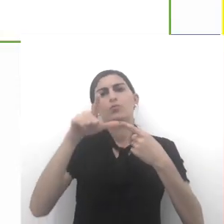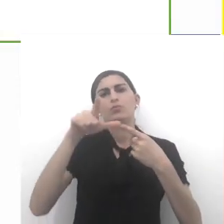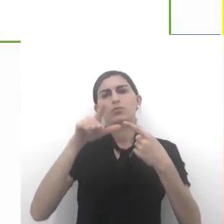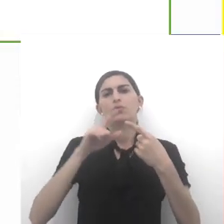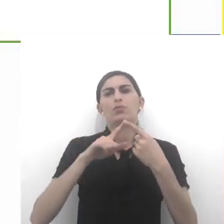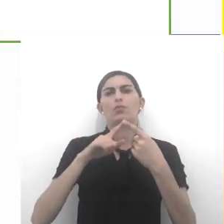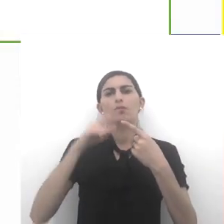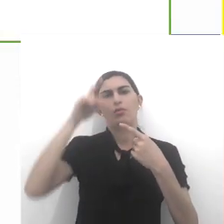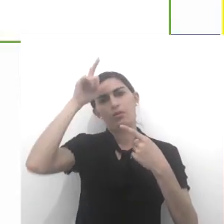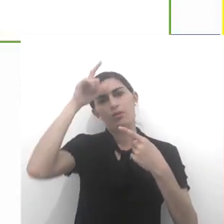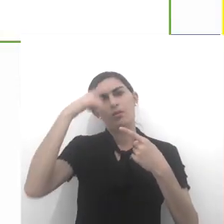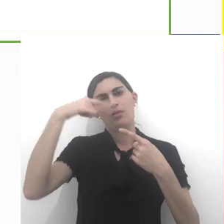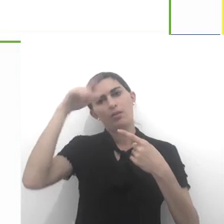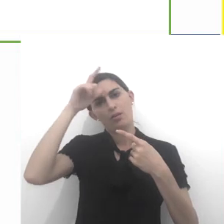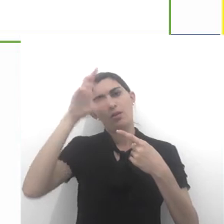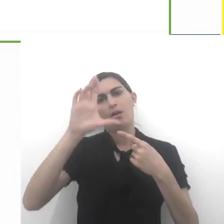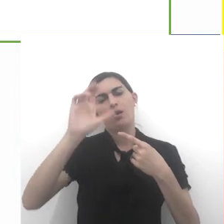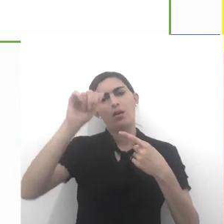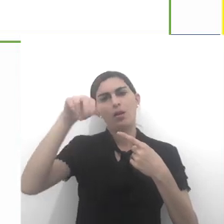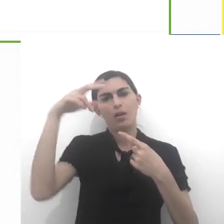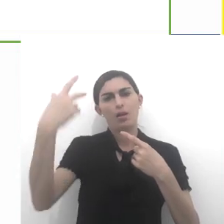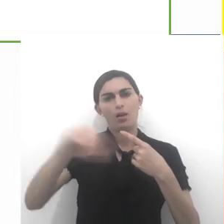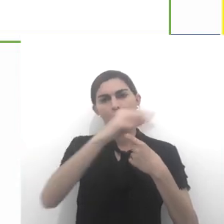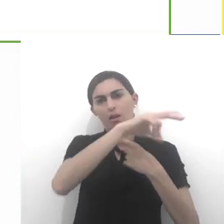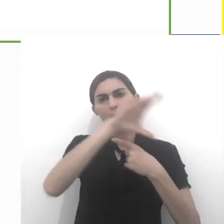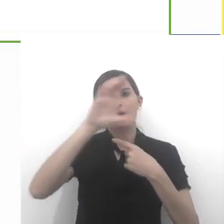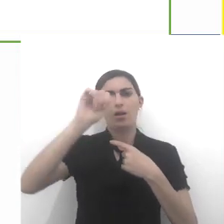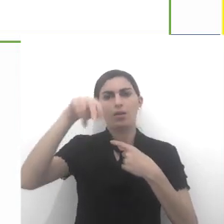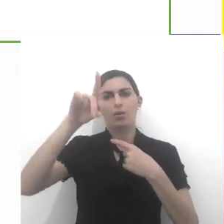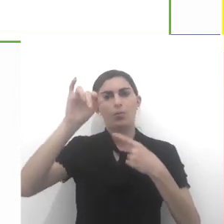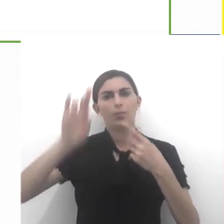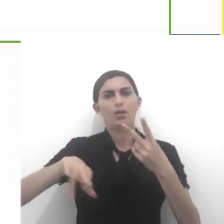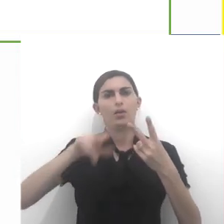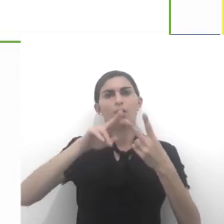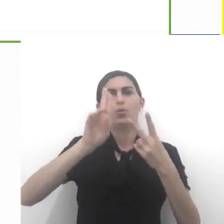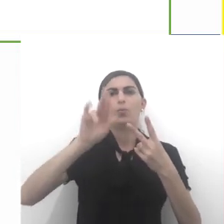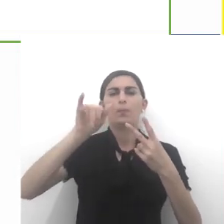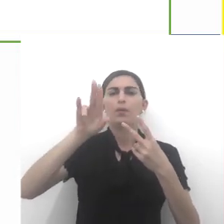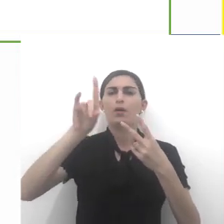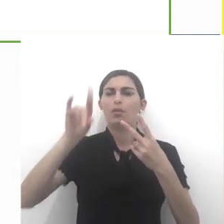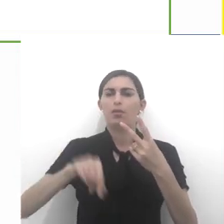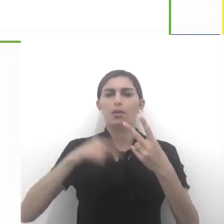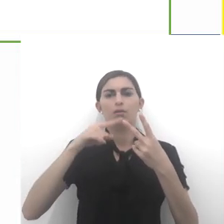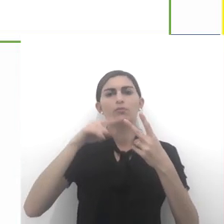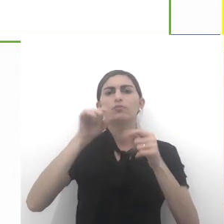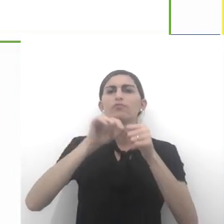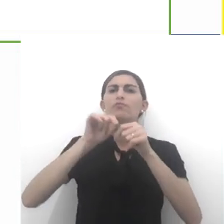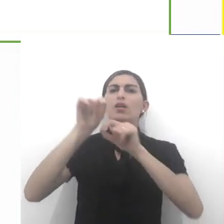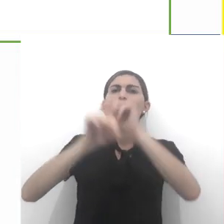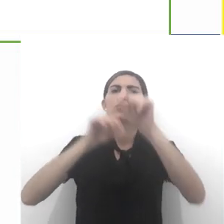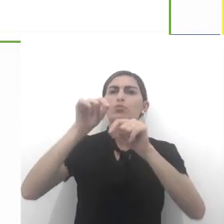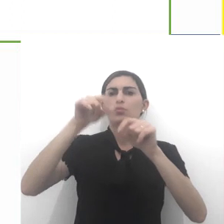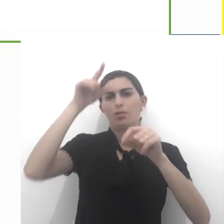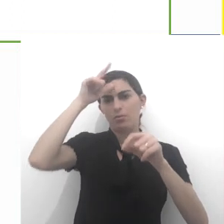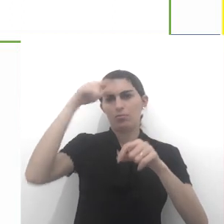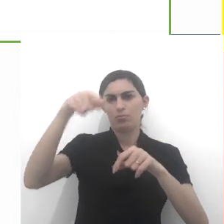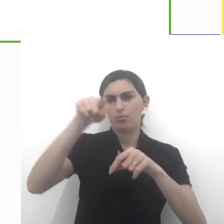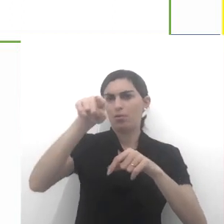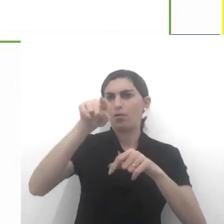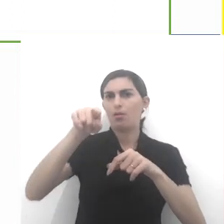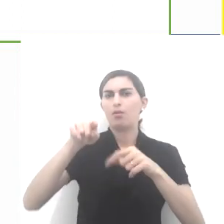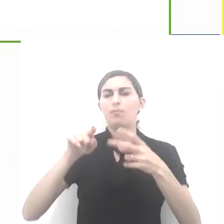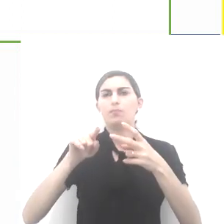os líderes da questão do candomblé e da umbanda. O será que eles fazem? Vejam só aqui, o líder